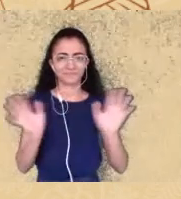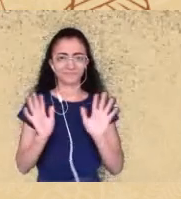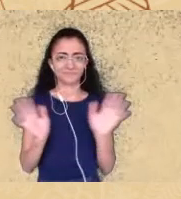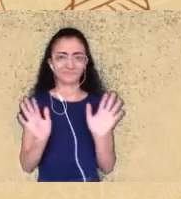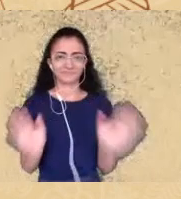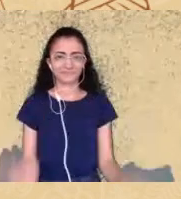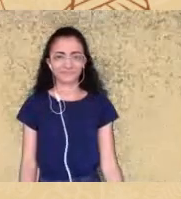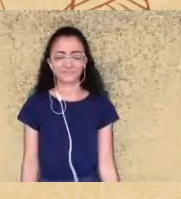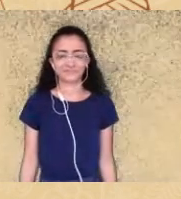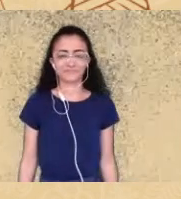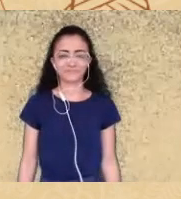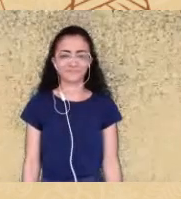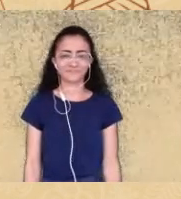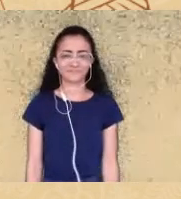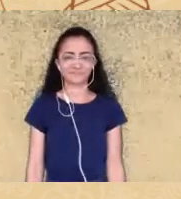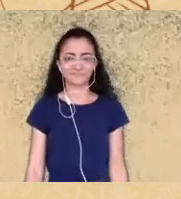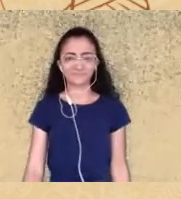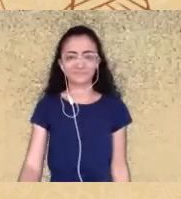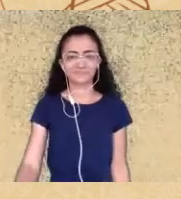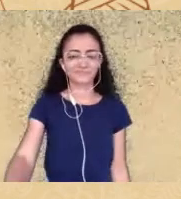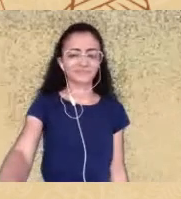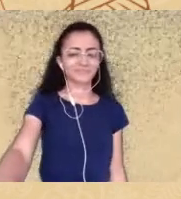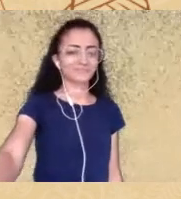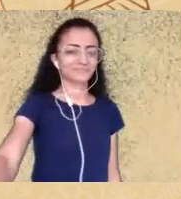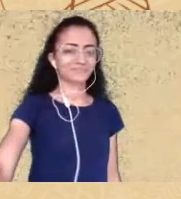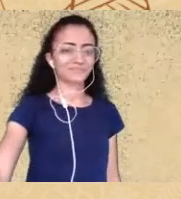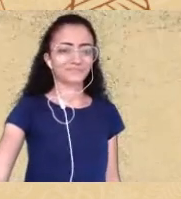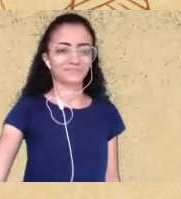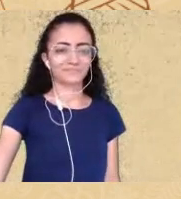tchau tchau tchau tchau tchau tchau A CIDADE NO